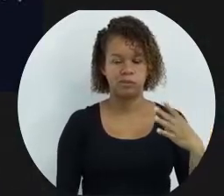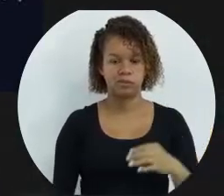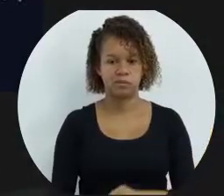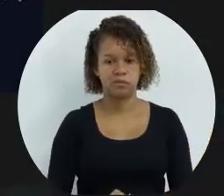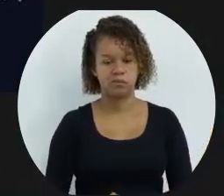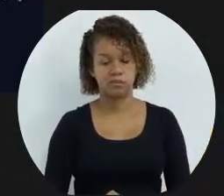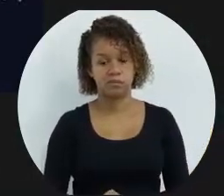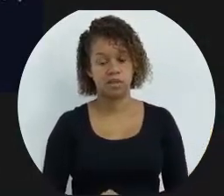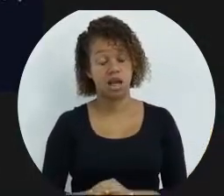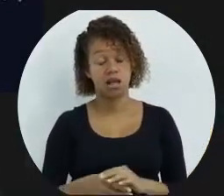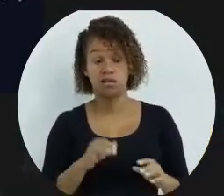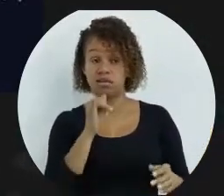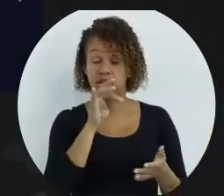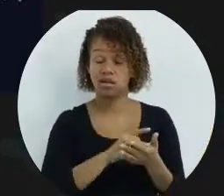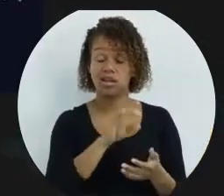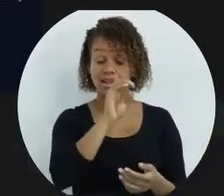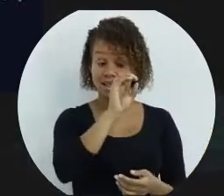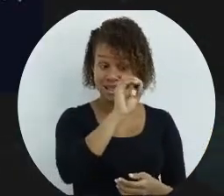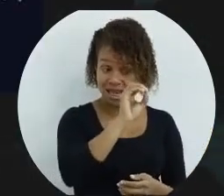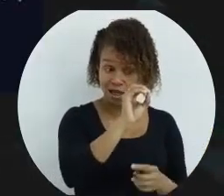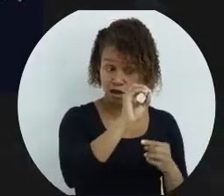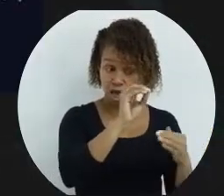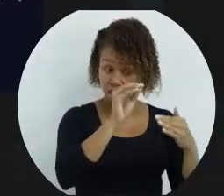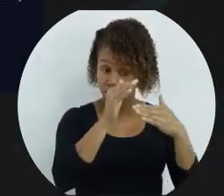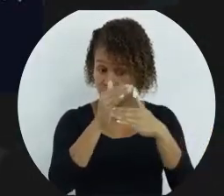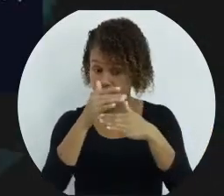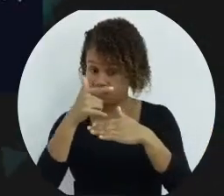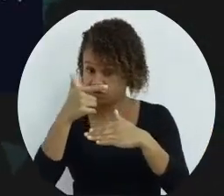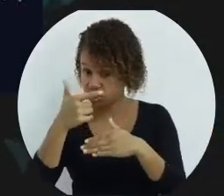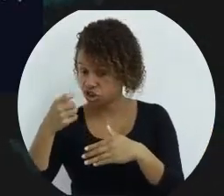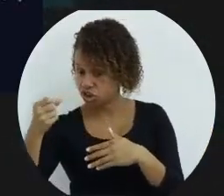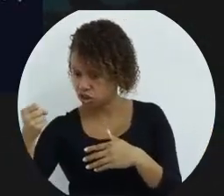Na verdade, é de 0 até 23.